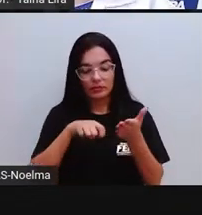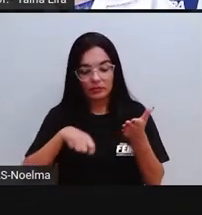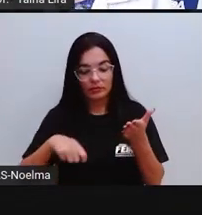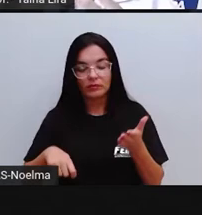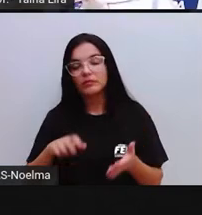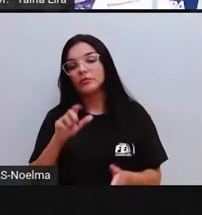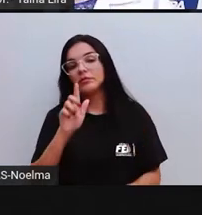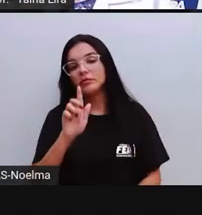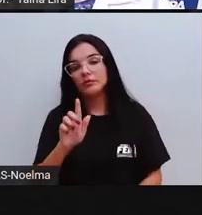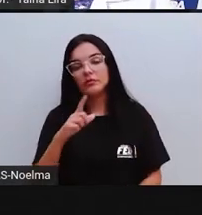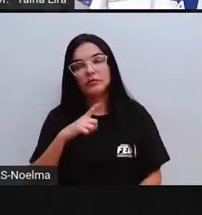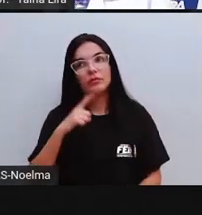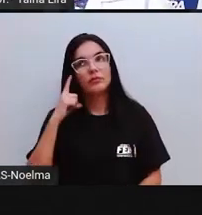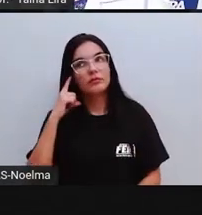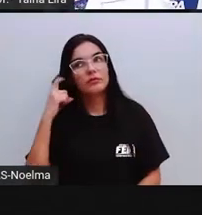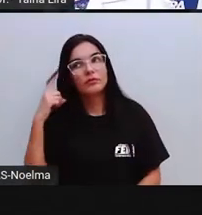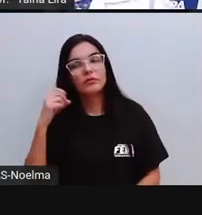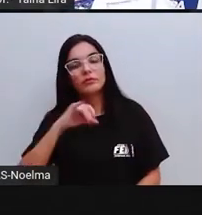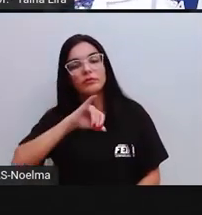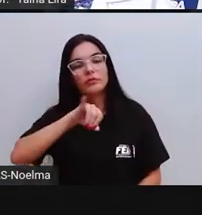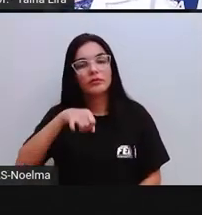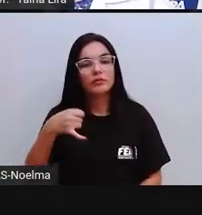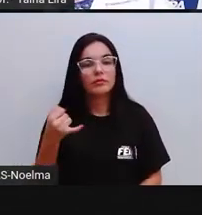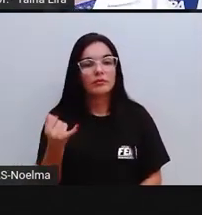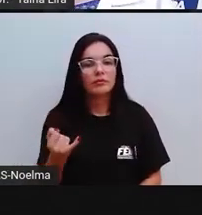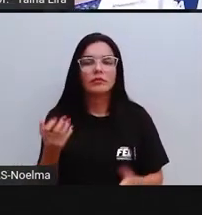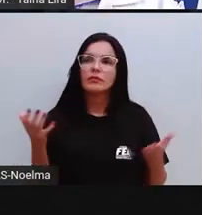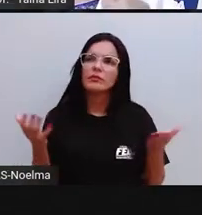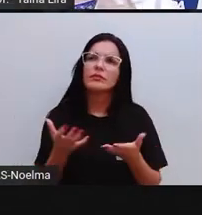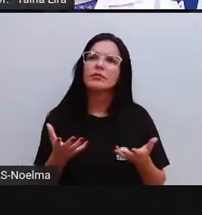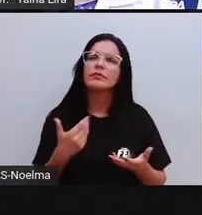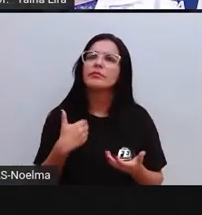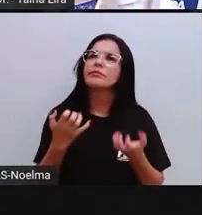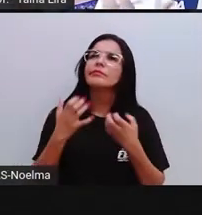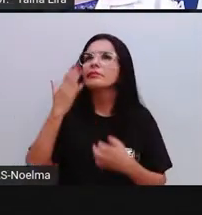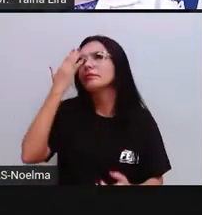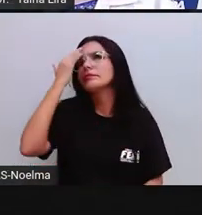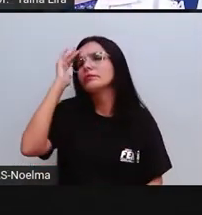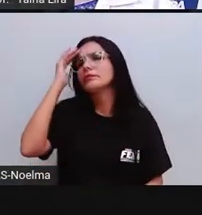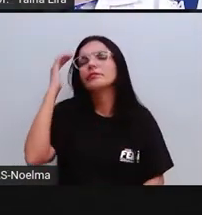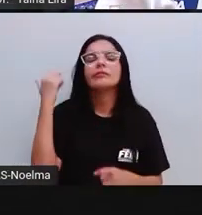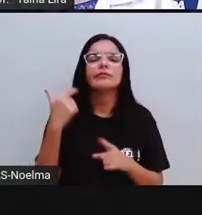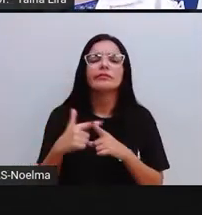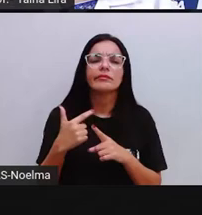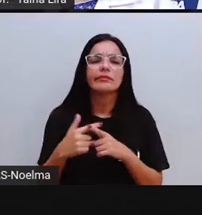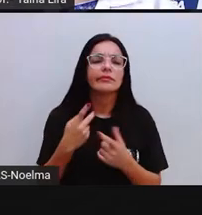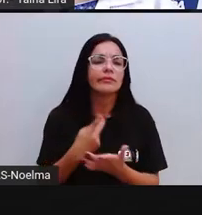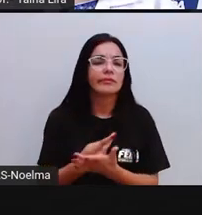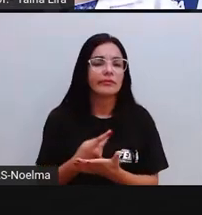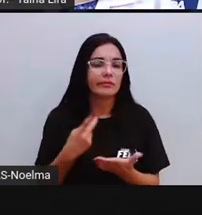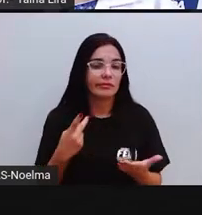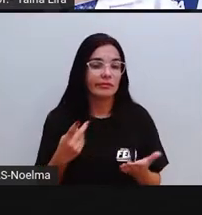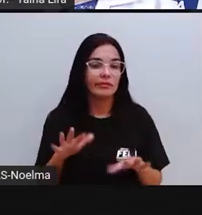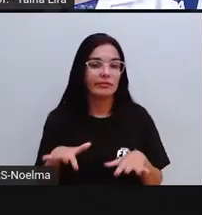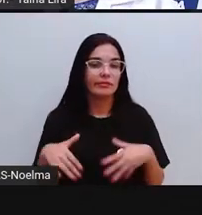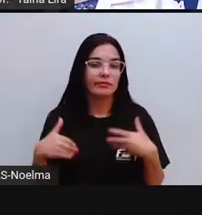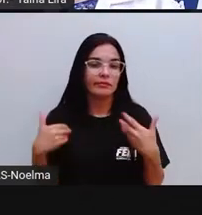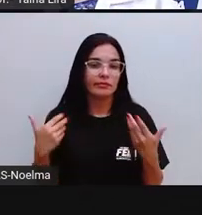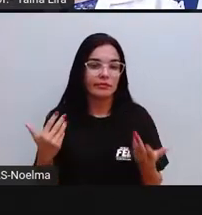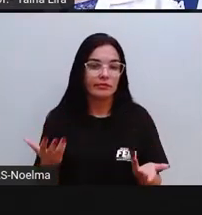GÉ que tem o som de GÉ. Eu agora, PRO, quero entender por que é que isso acontece. Então, ó,